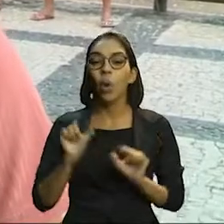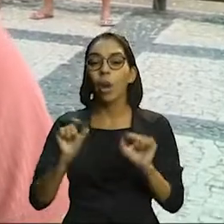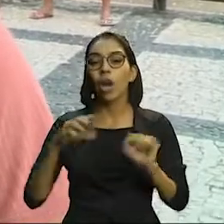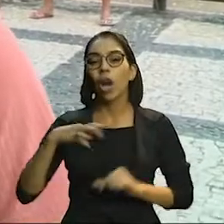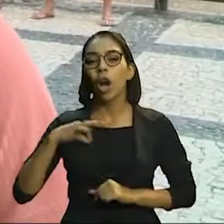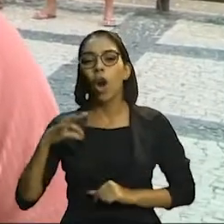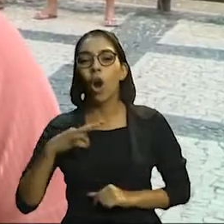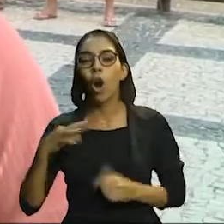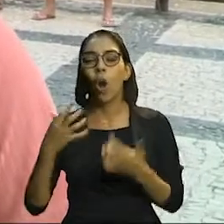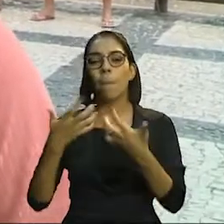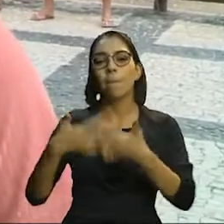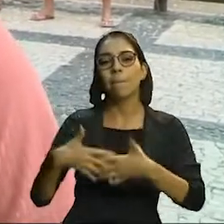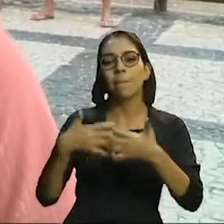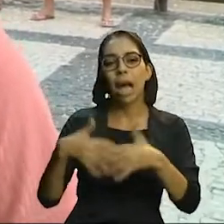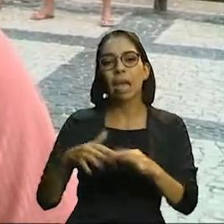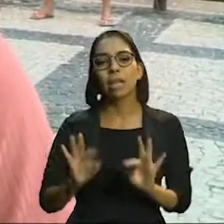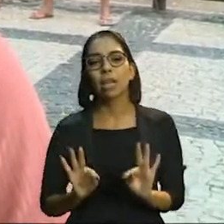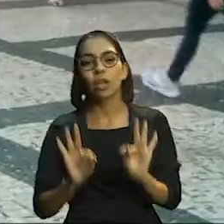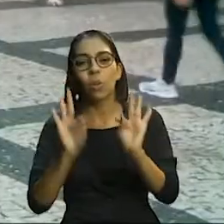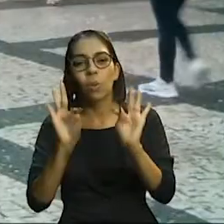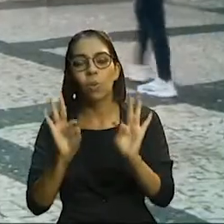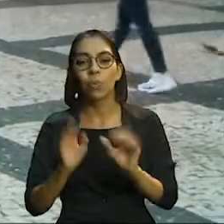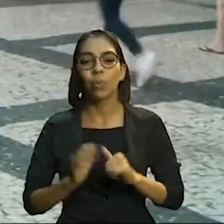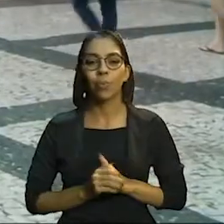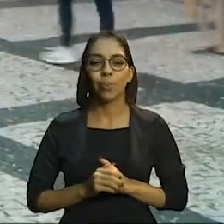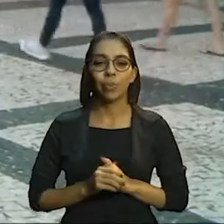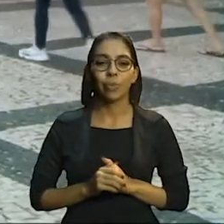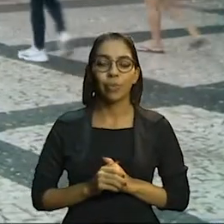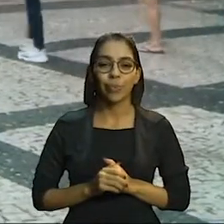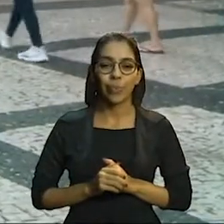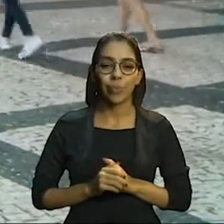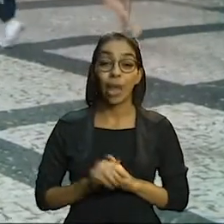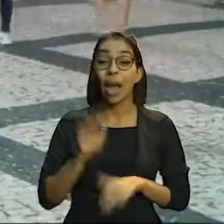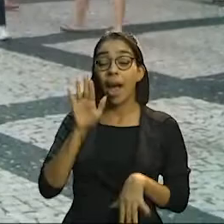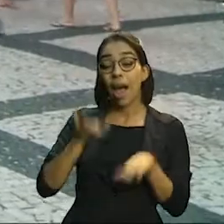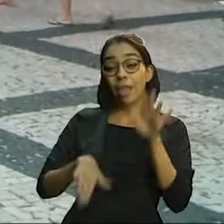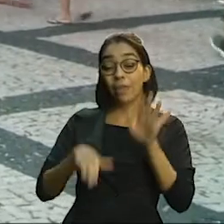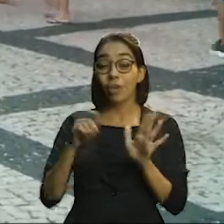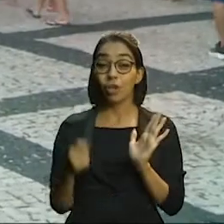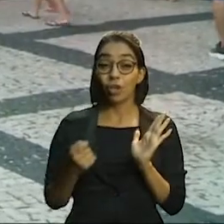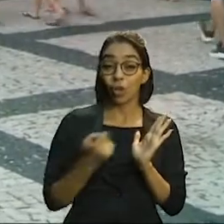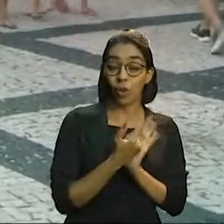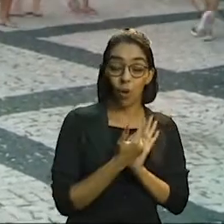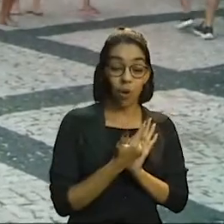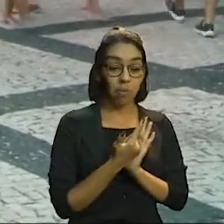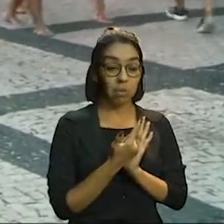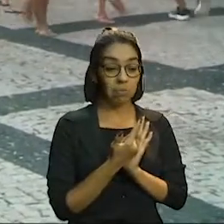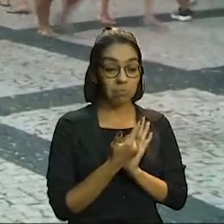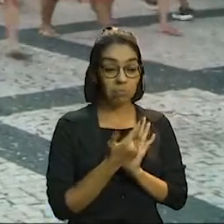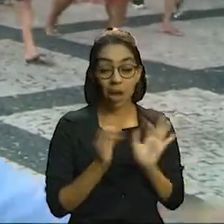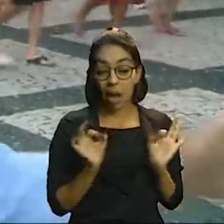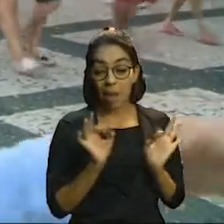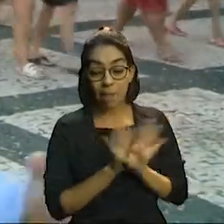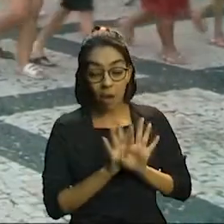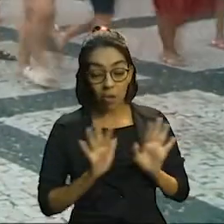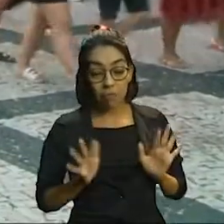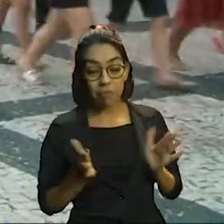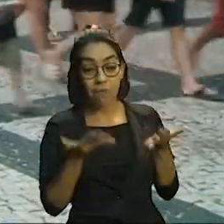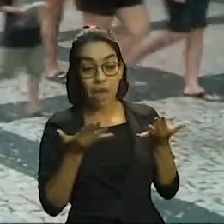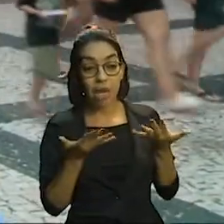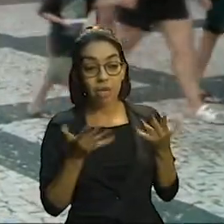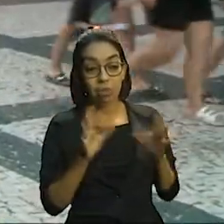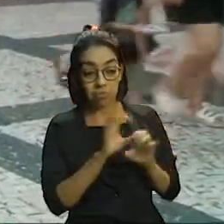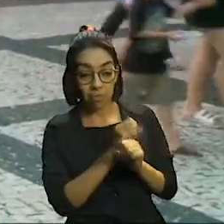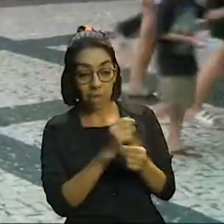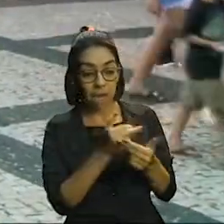eletrodoméstica? Com roupa eletrodoméstica também. Às vezes a gente compra, aí quando passa as festas, quando chega lá, está a mesma mercadoria